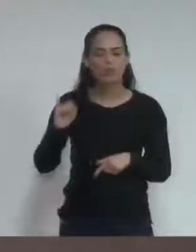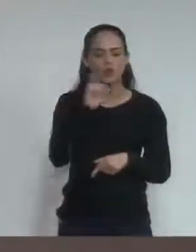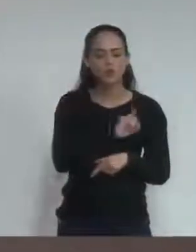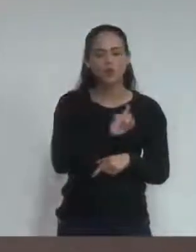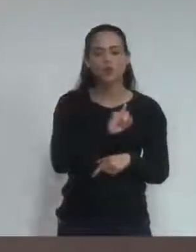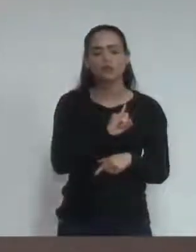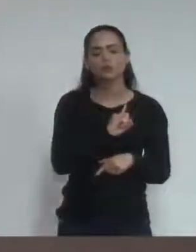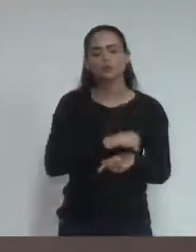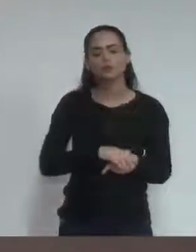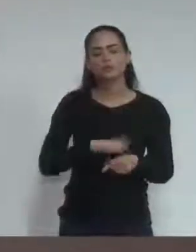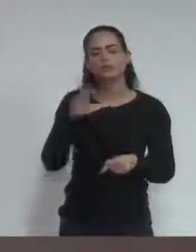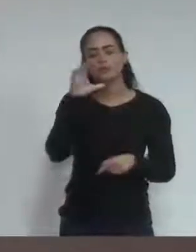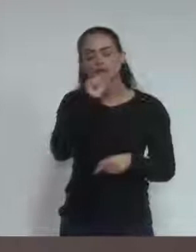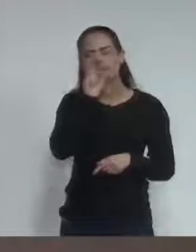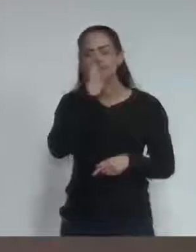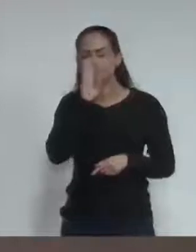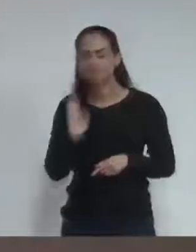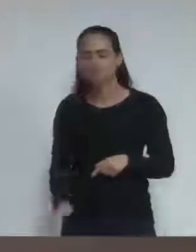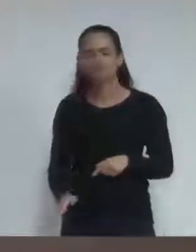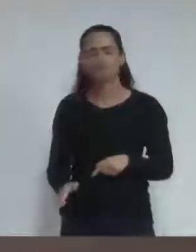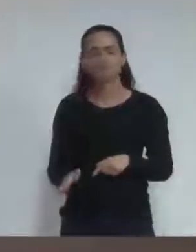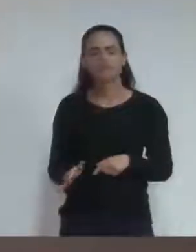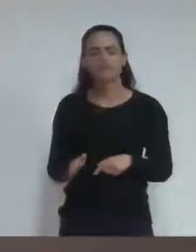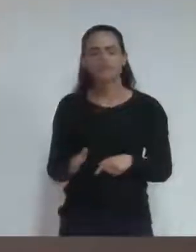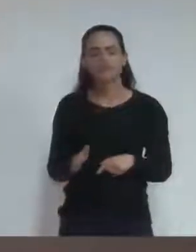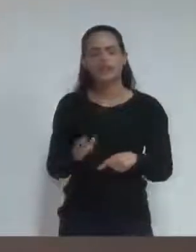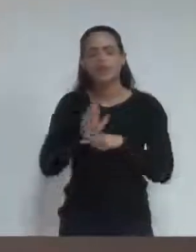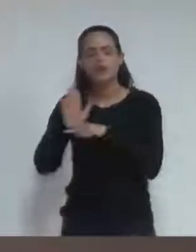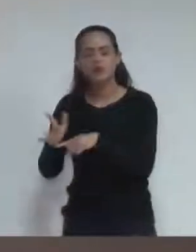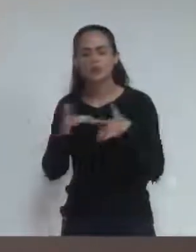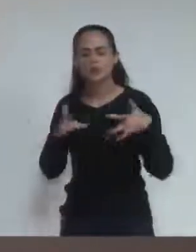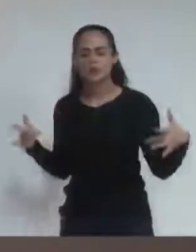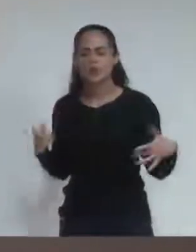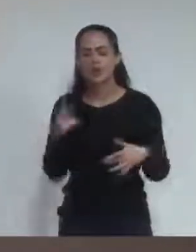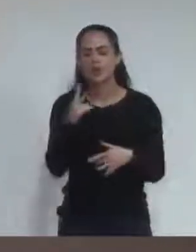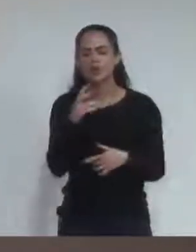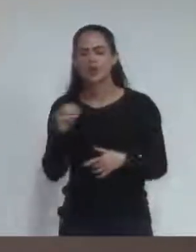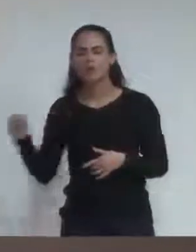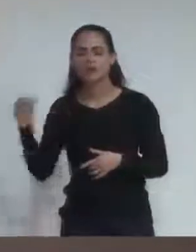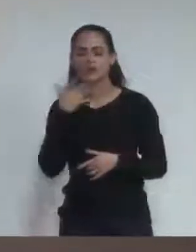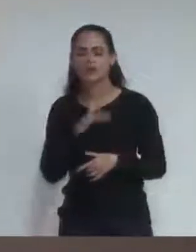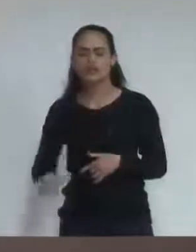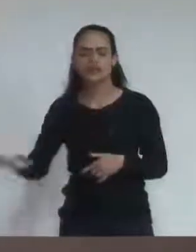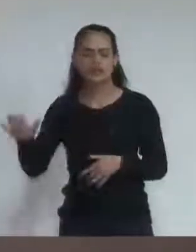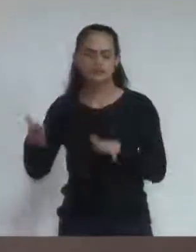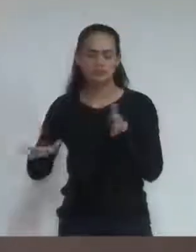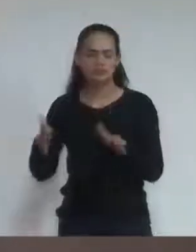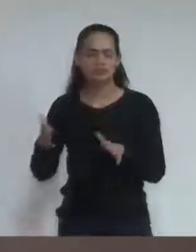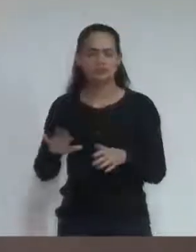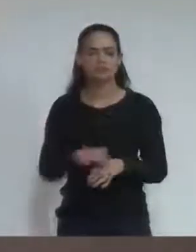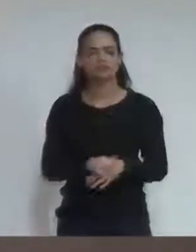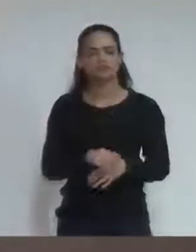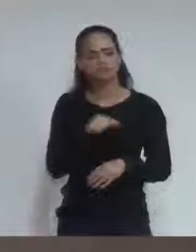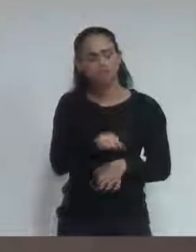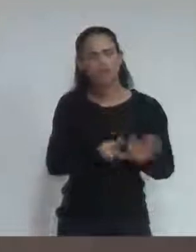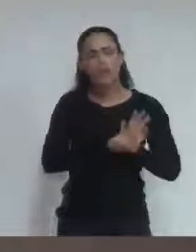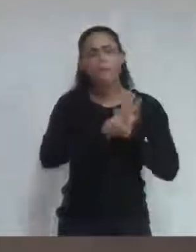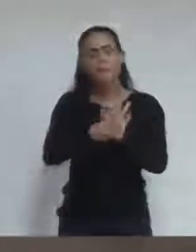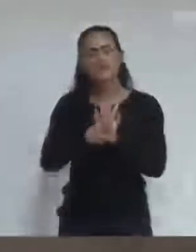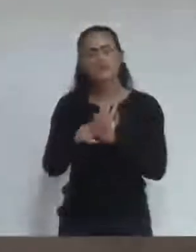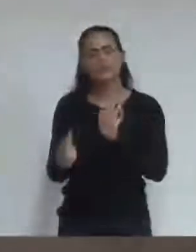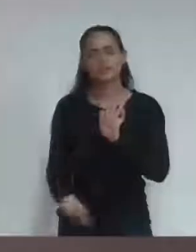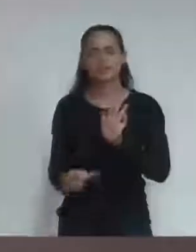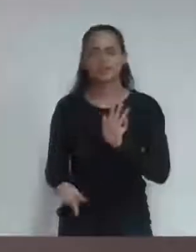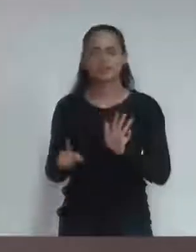felicidade de mais de 200, 300 crianças. Levava o nome de Vinhedo sem ajuda alguma de poder